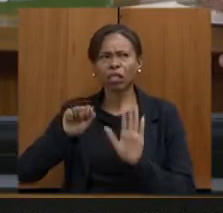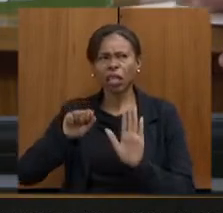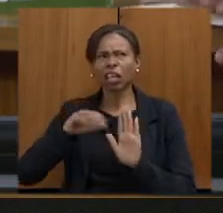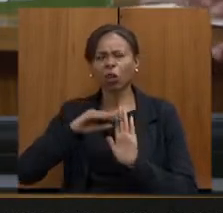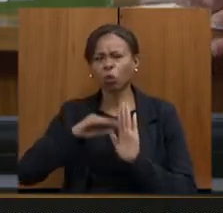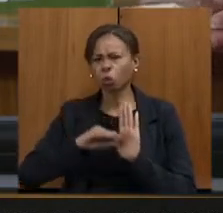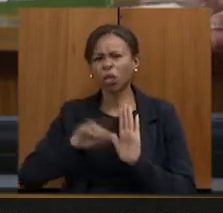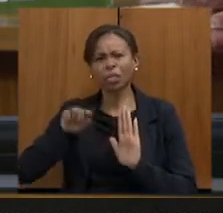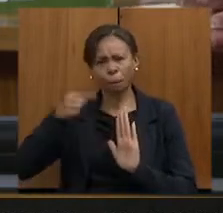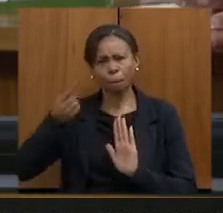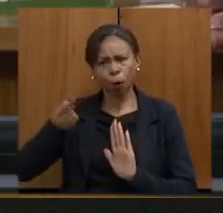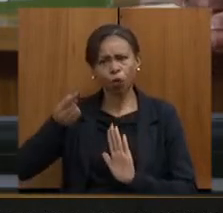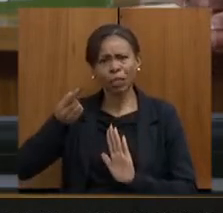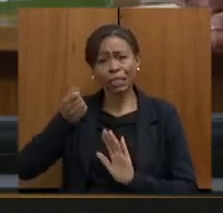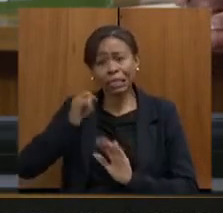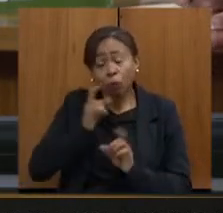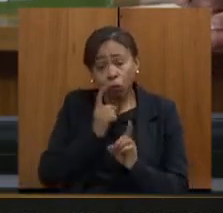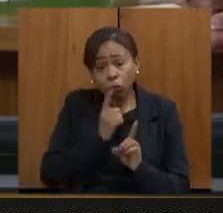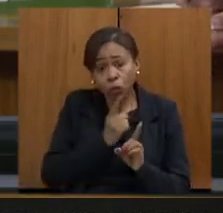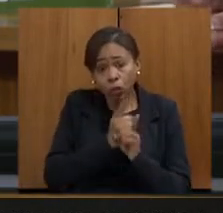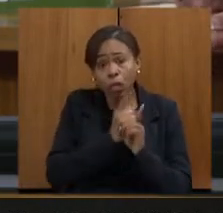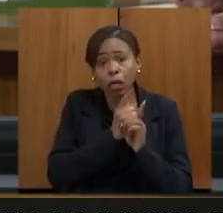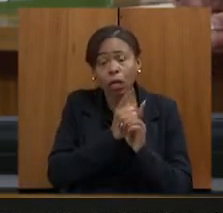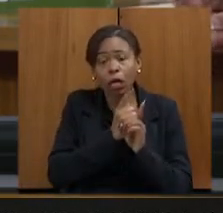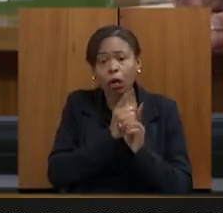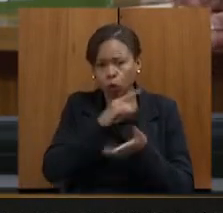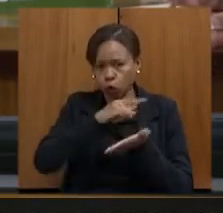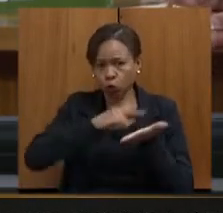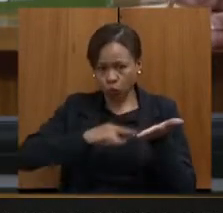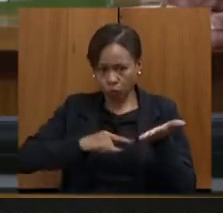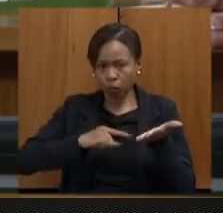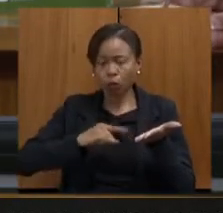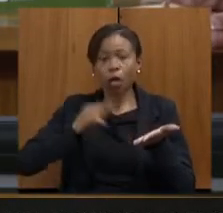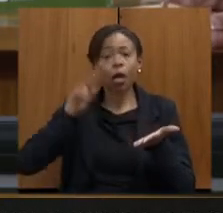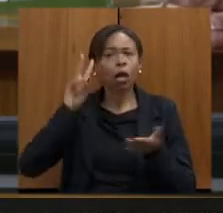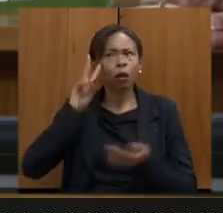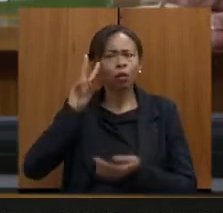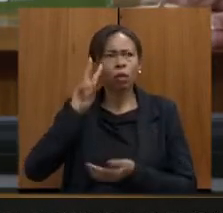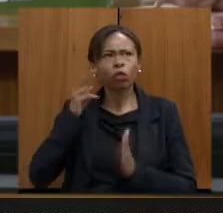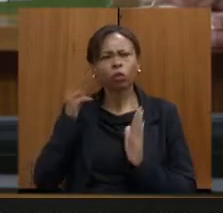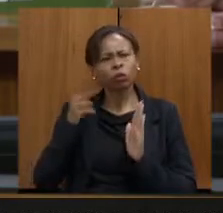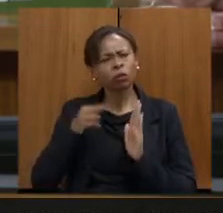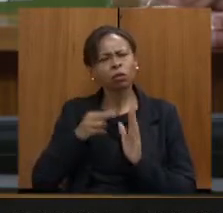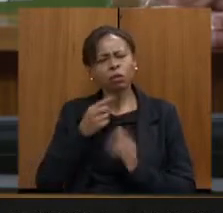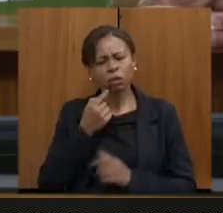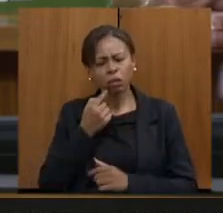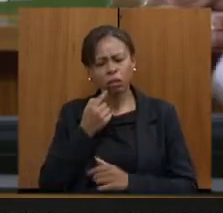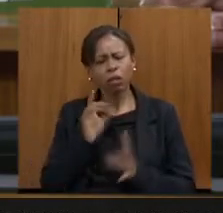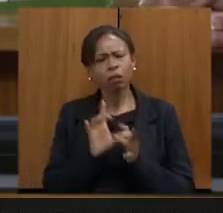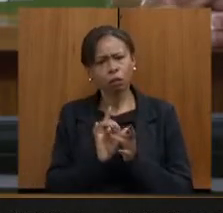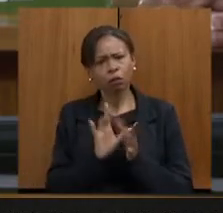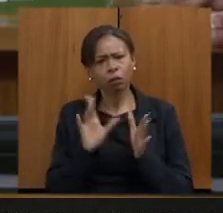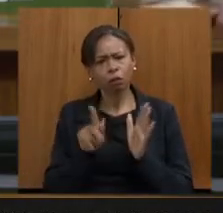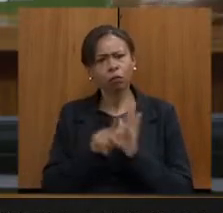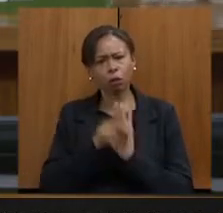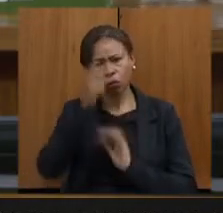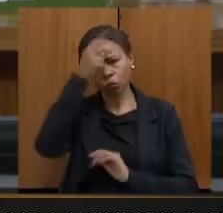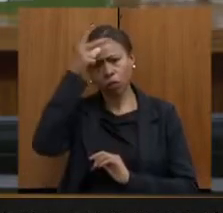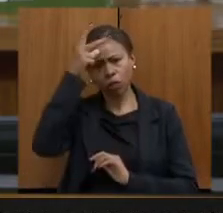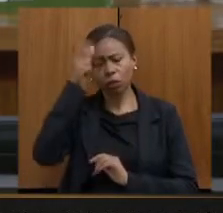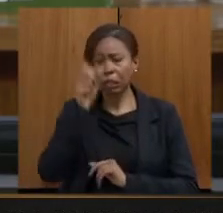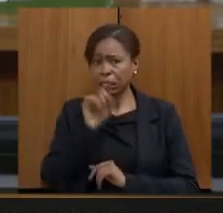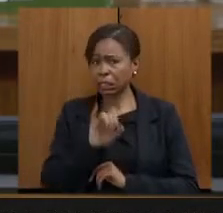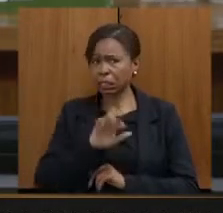depois eu me comprometo se eu achar isso como documento, eu me lembro de ter visto que ela tinha sido autorizada pelo município. Se não foi,